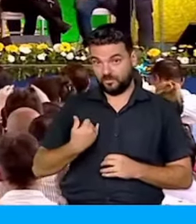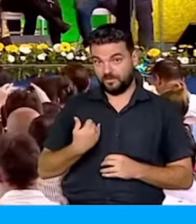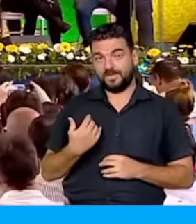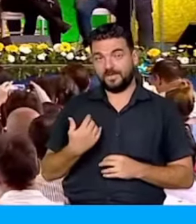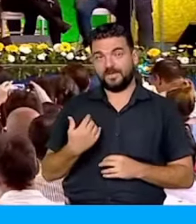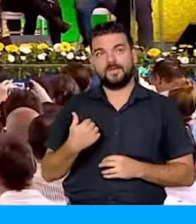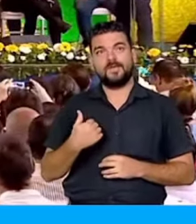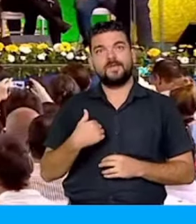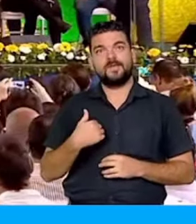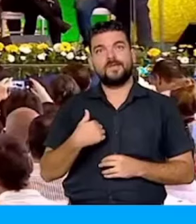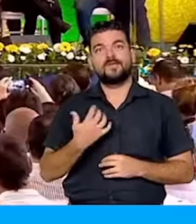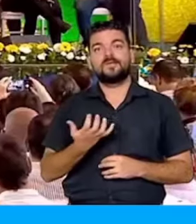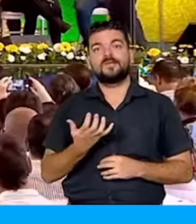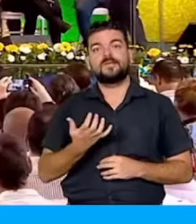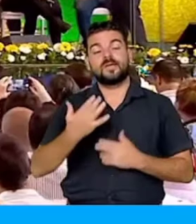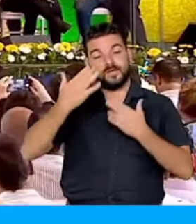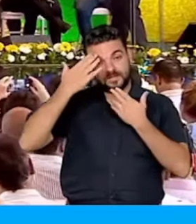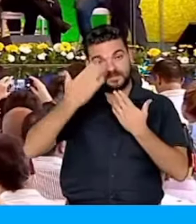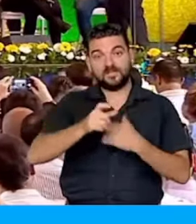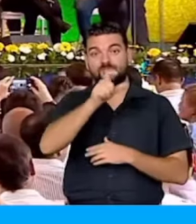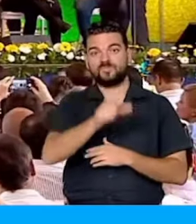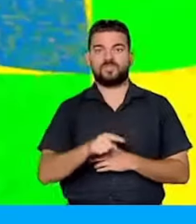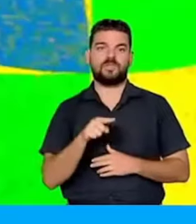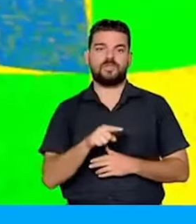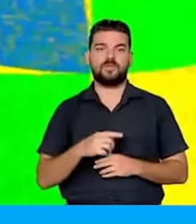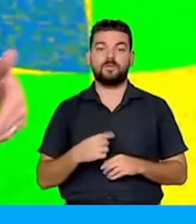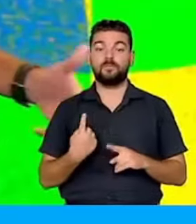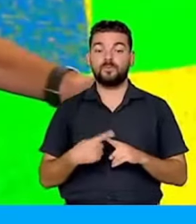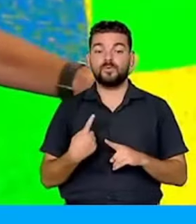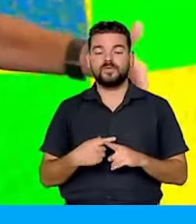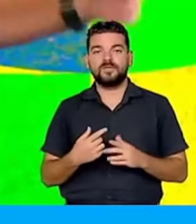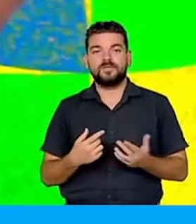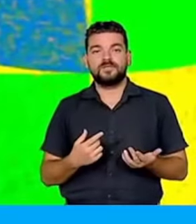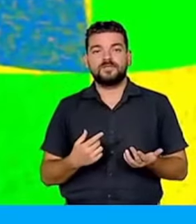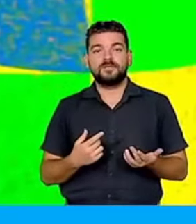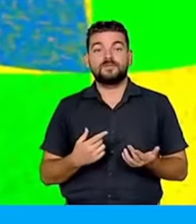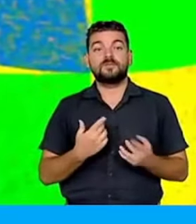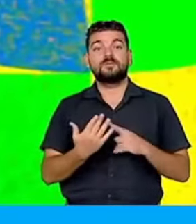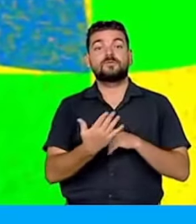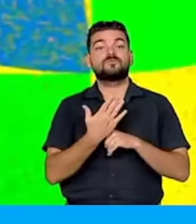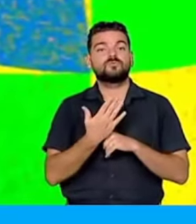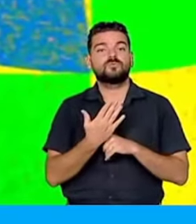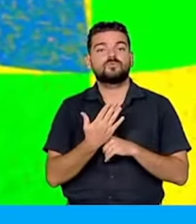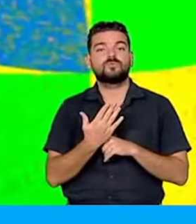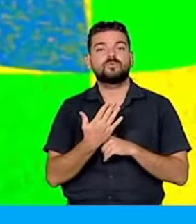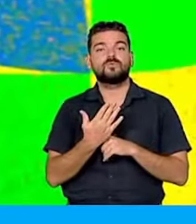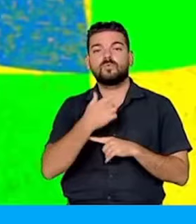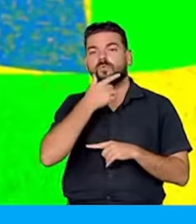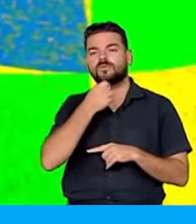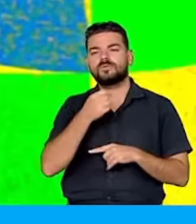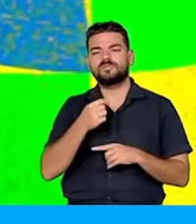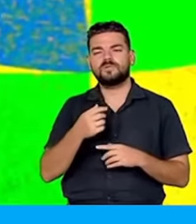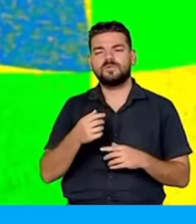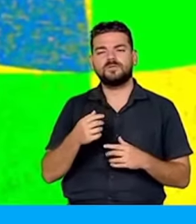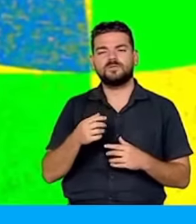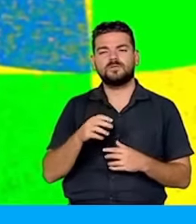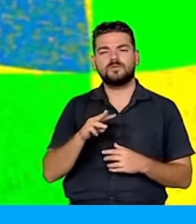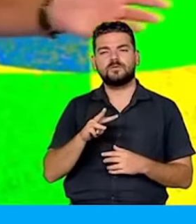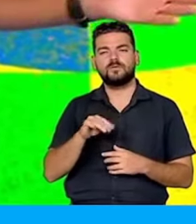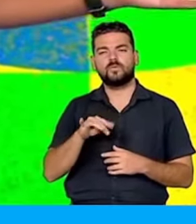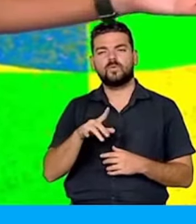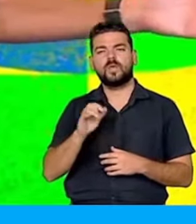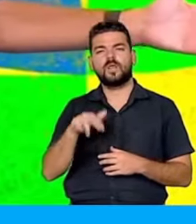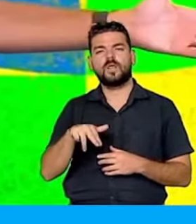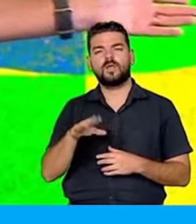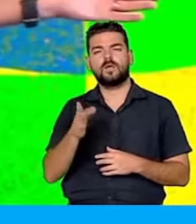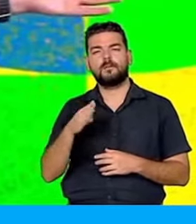eu queria te agradecer, porque você me apresentou o William Bonner. Eu falei,